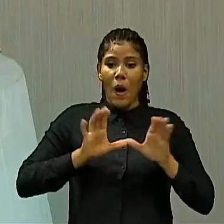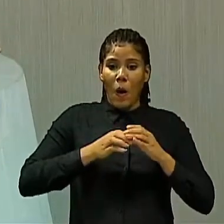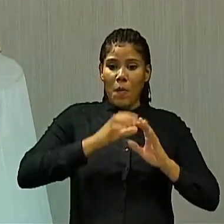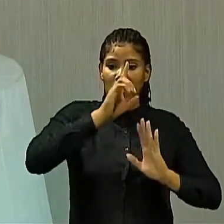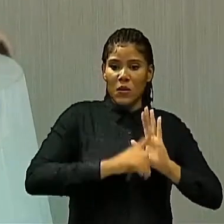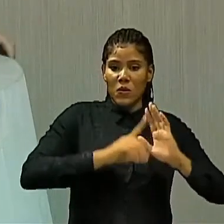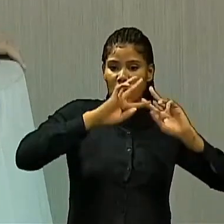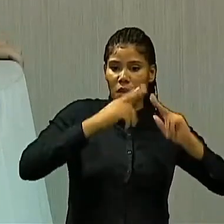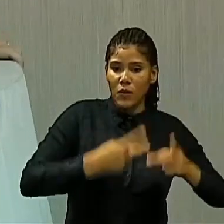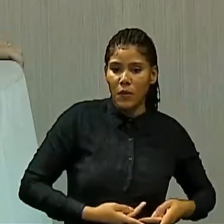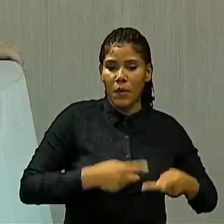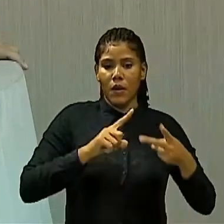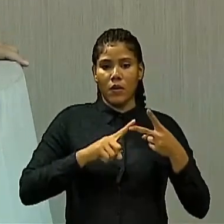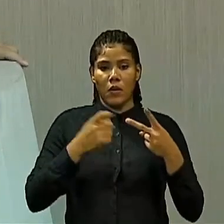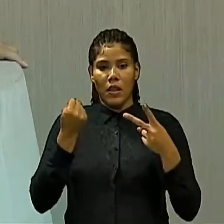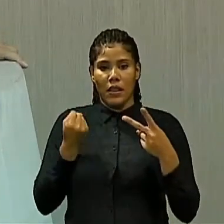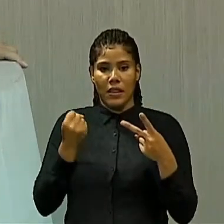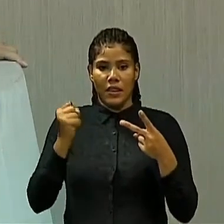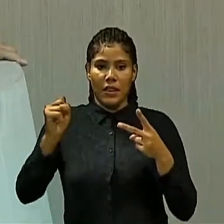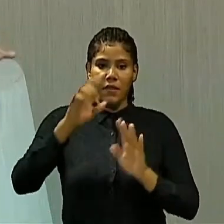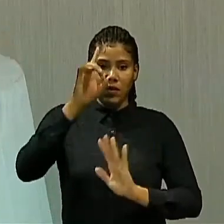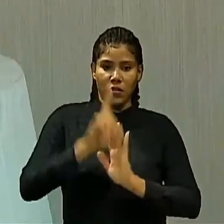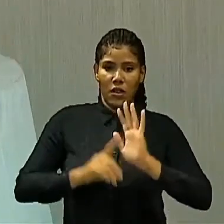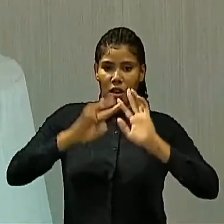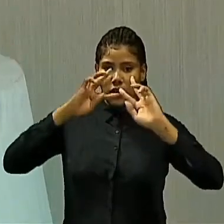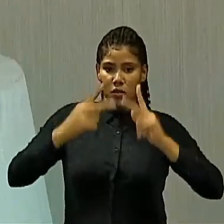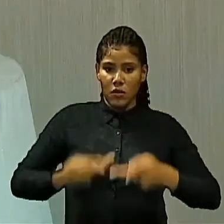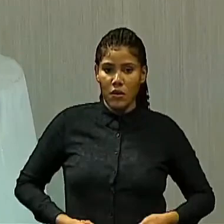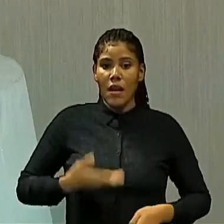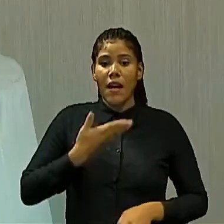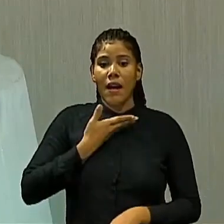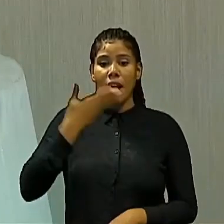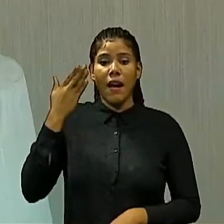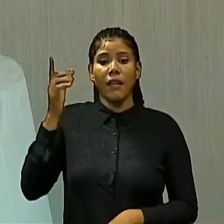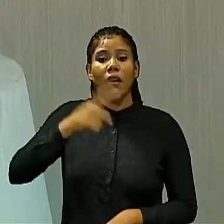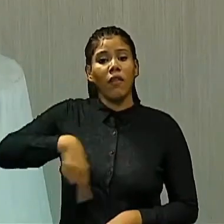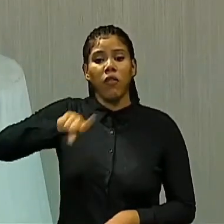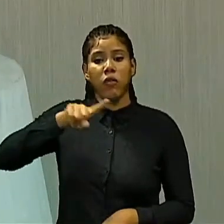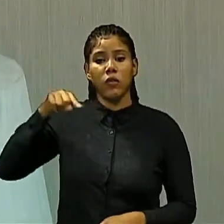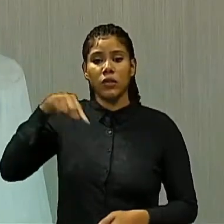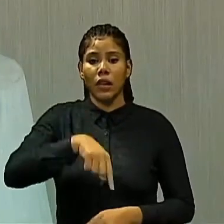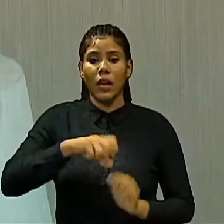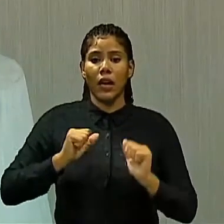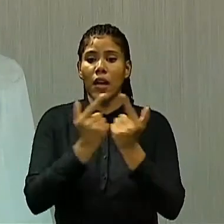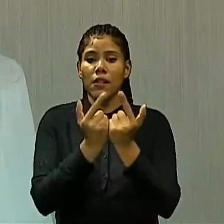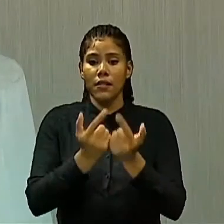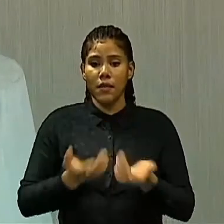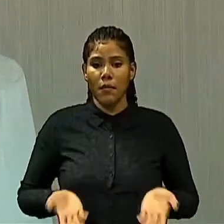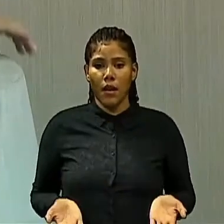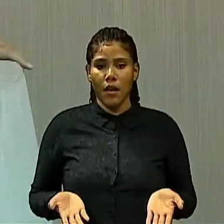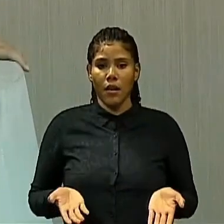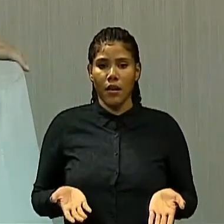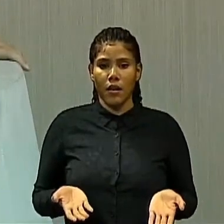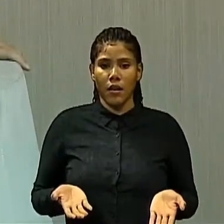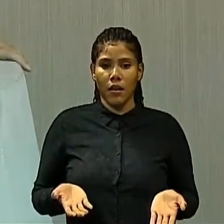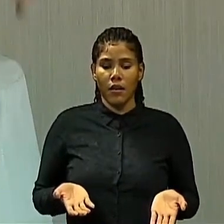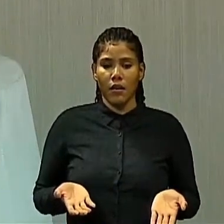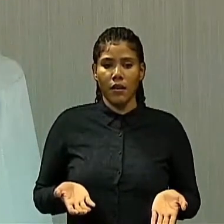humanos, os defensores dos direitos humanos, cadê vocês aqui na Assembleia Legislativa do Ceará?